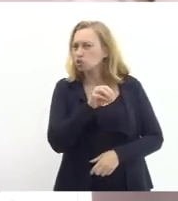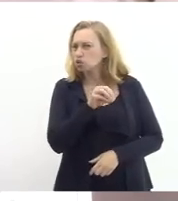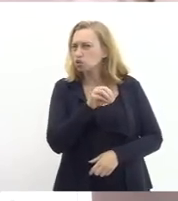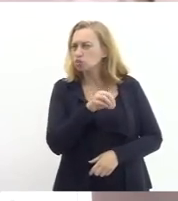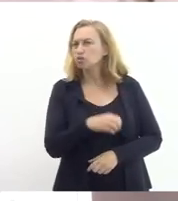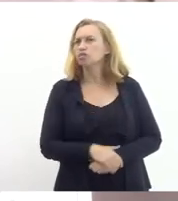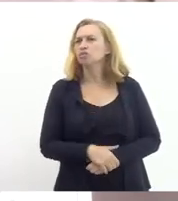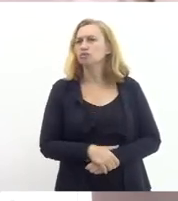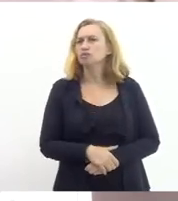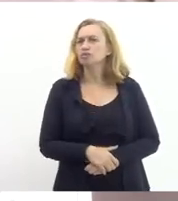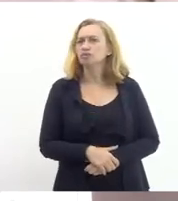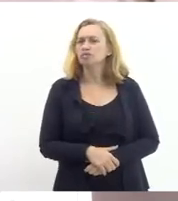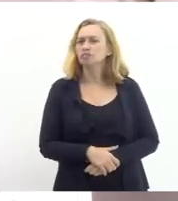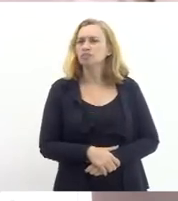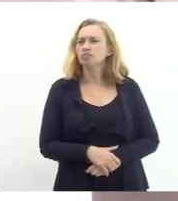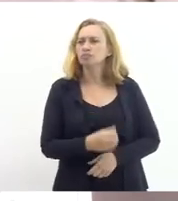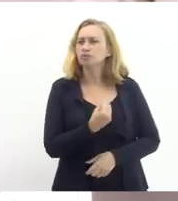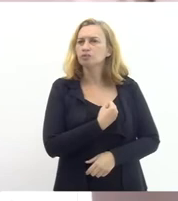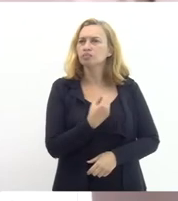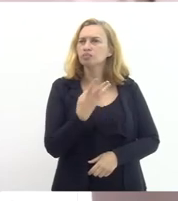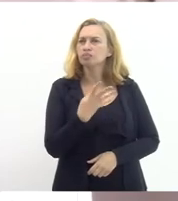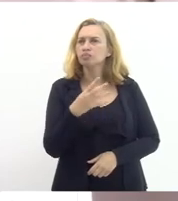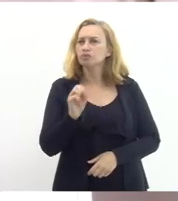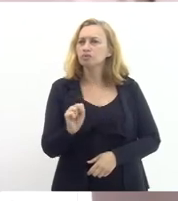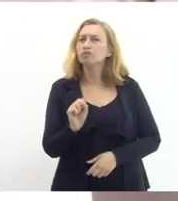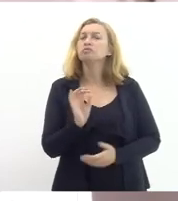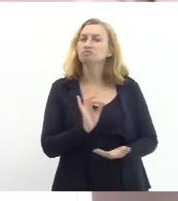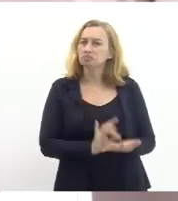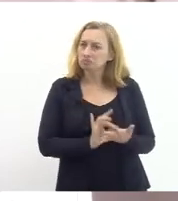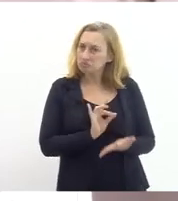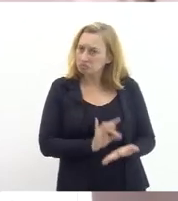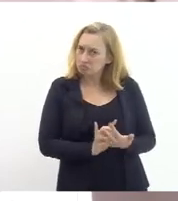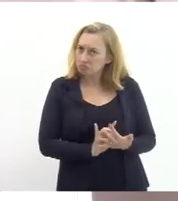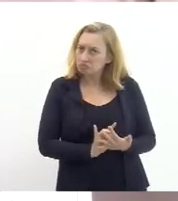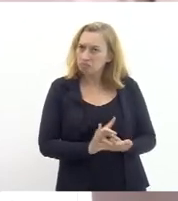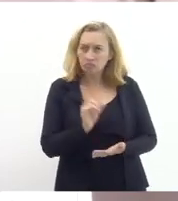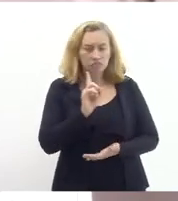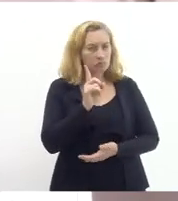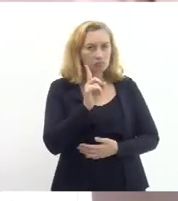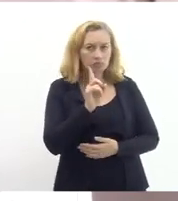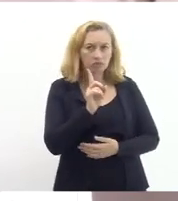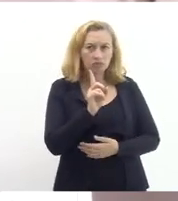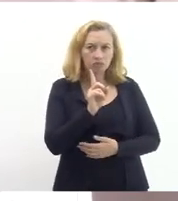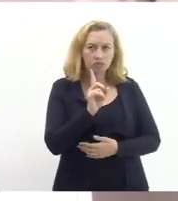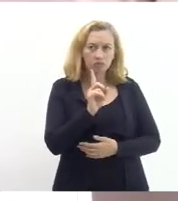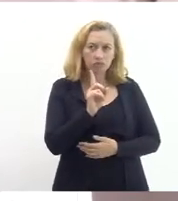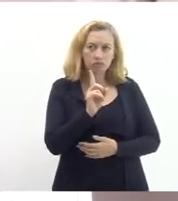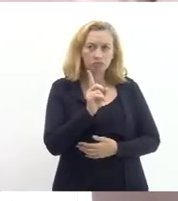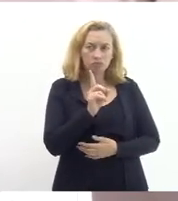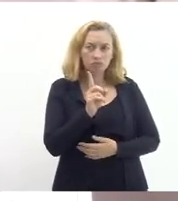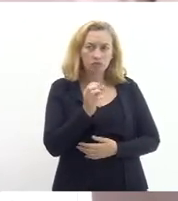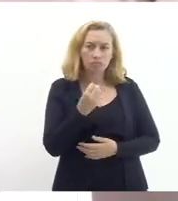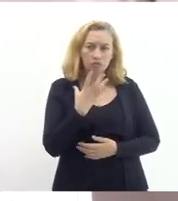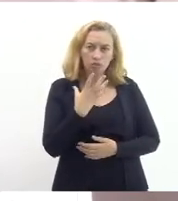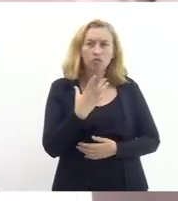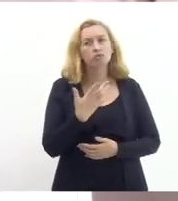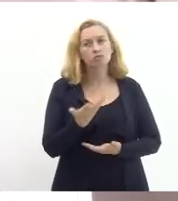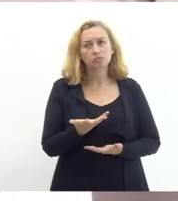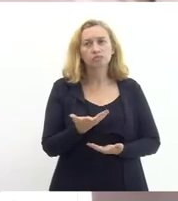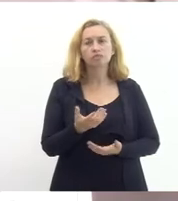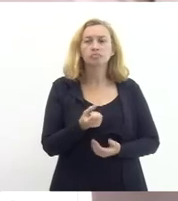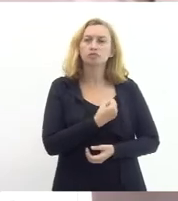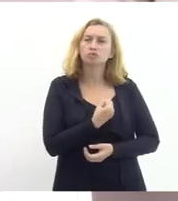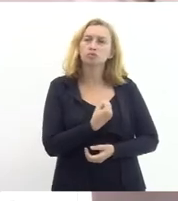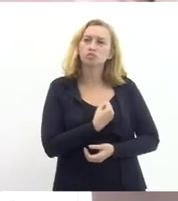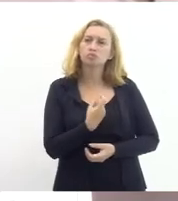Vasconcelos do número 48 é verdade o número 48 não é suficiente esses números eles foram números para o